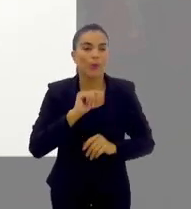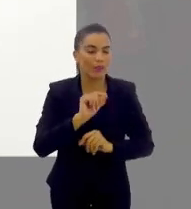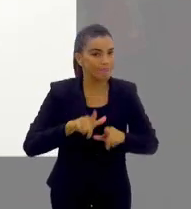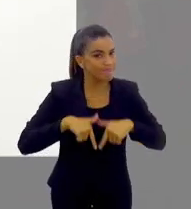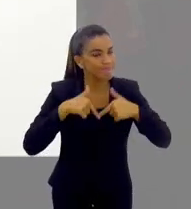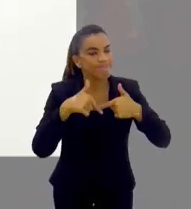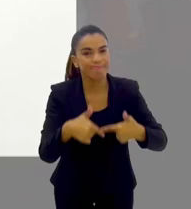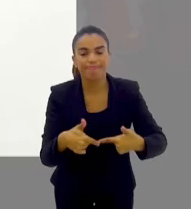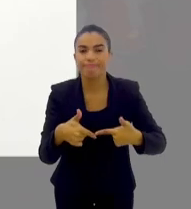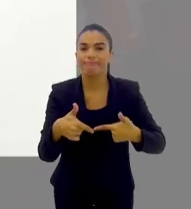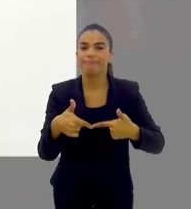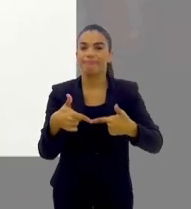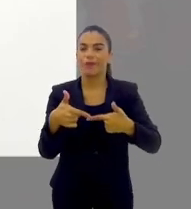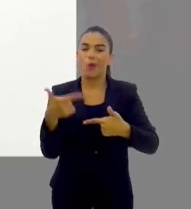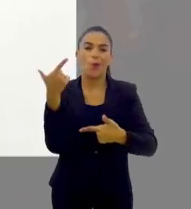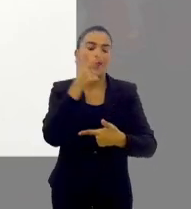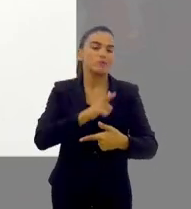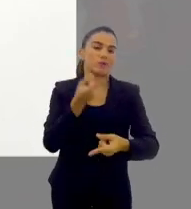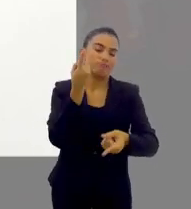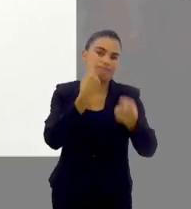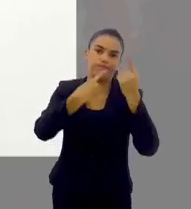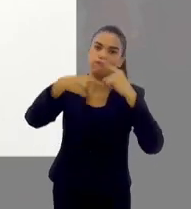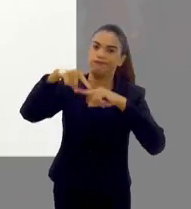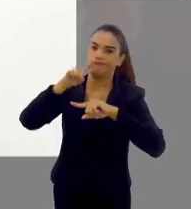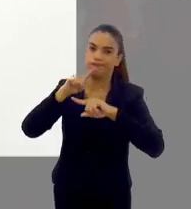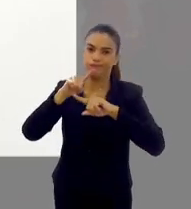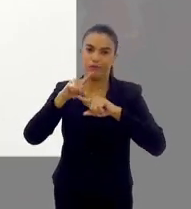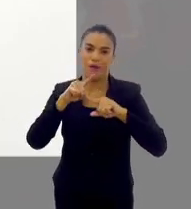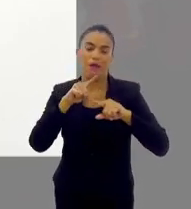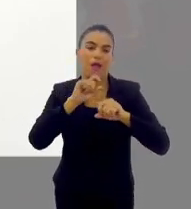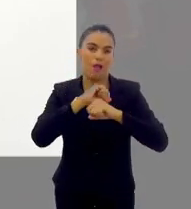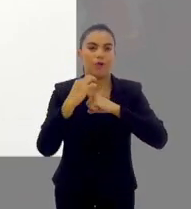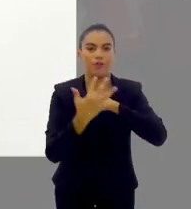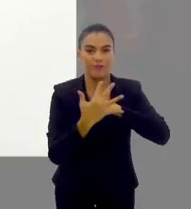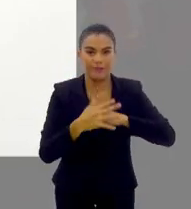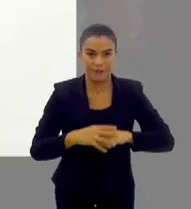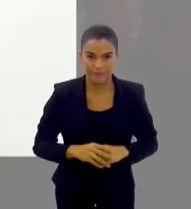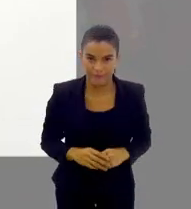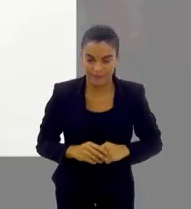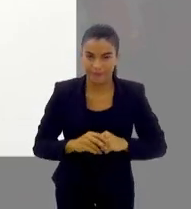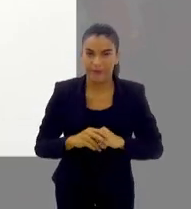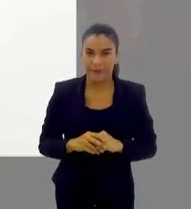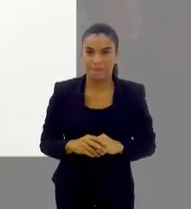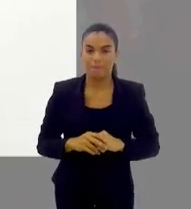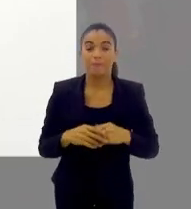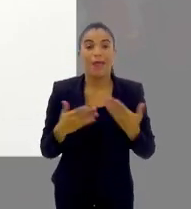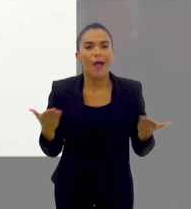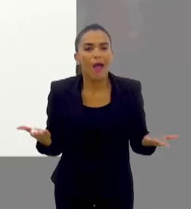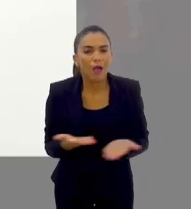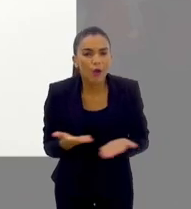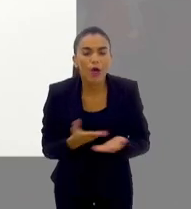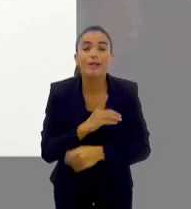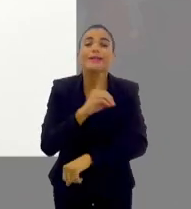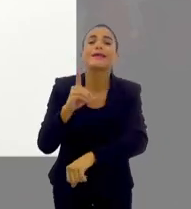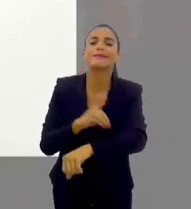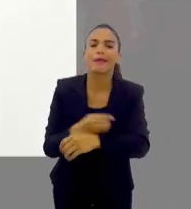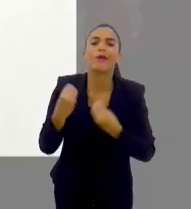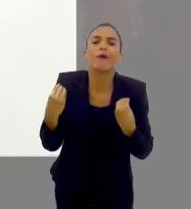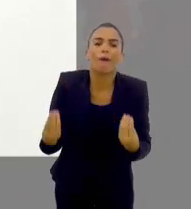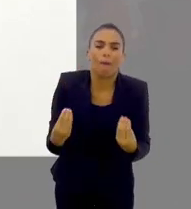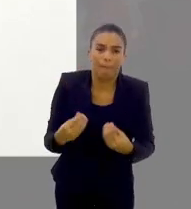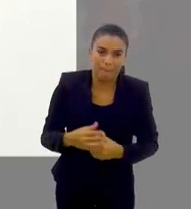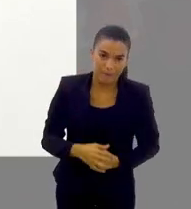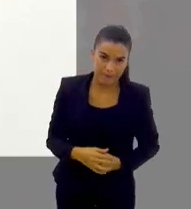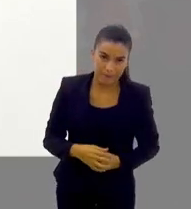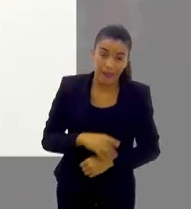efetivamente conseguiu combater a pandemia do Covid, né. Agora, e para a